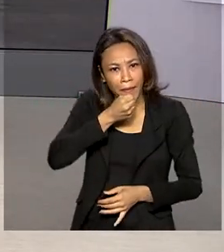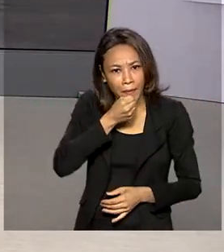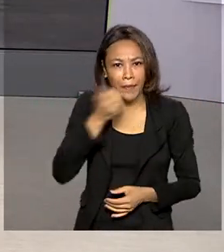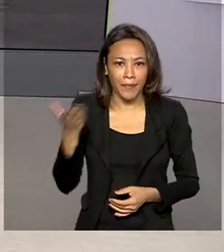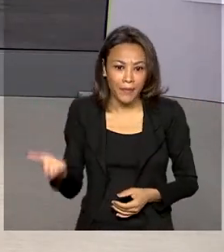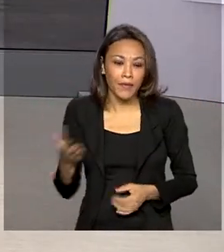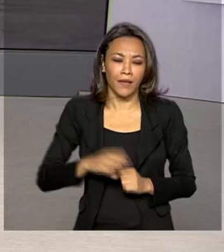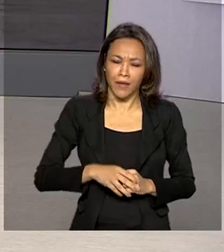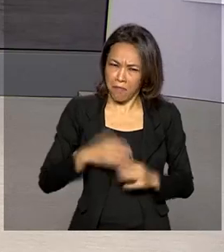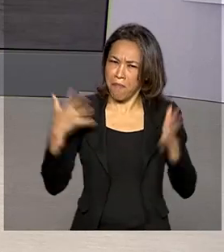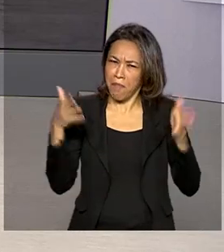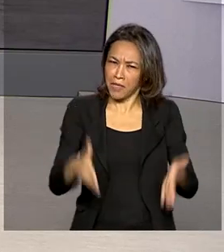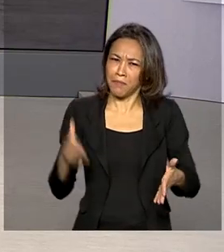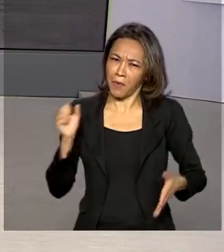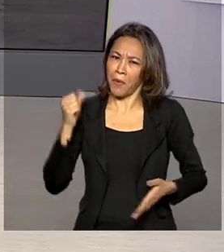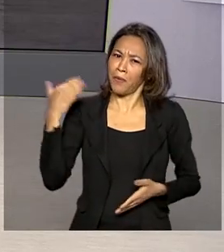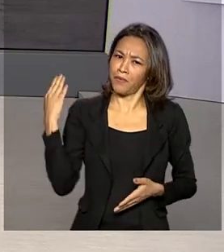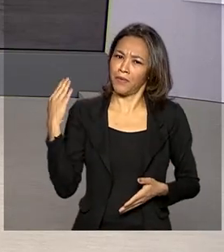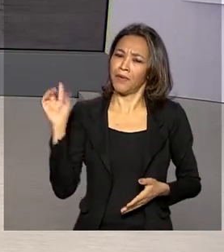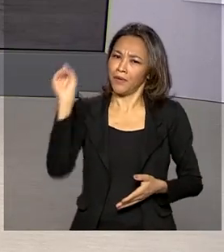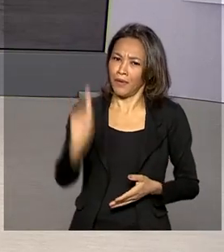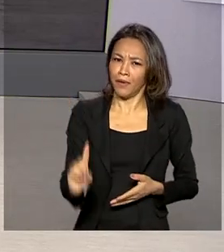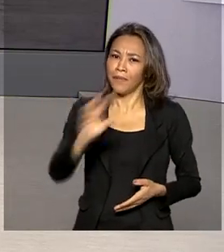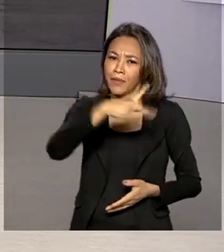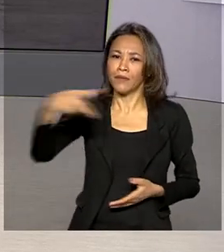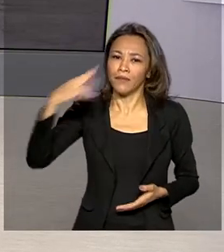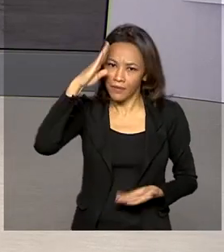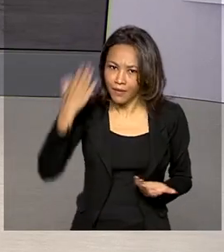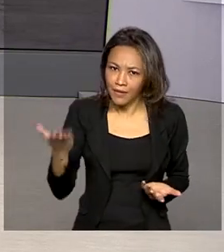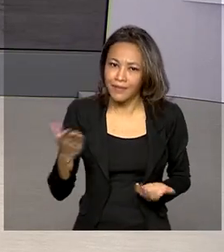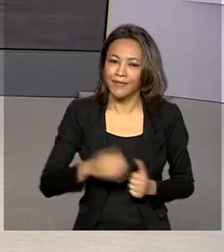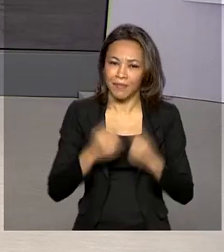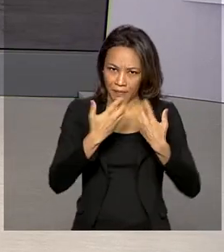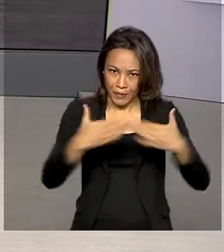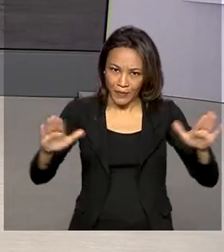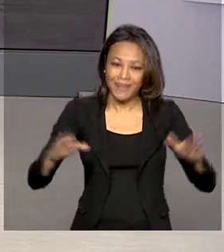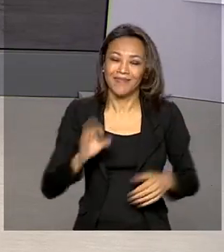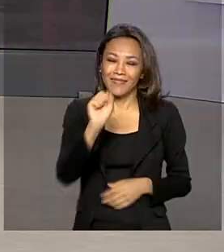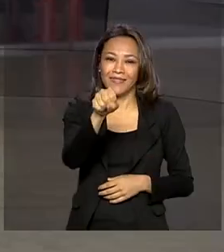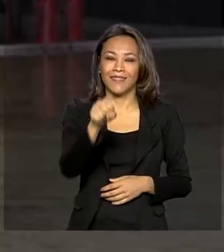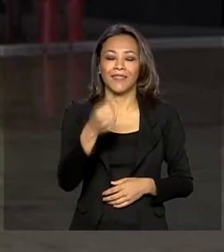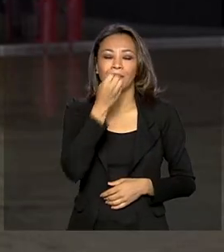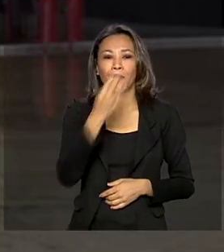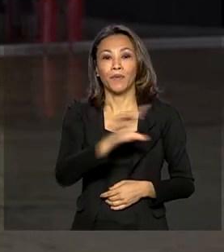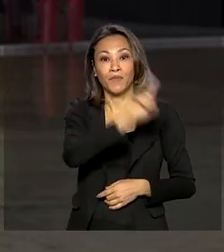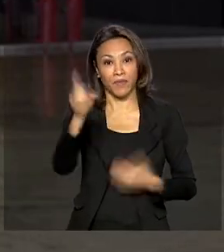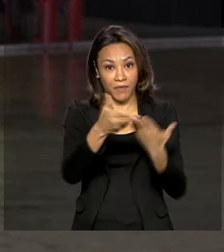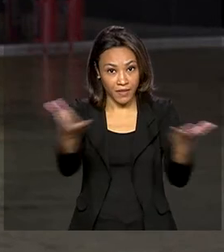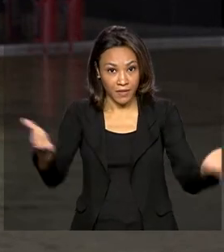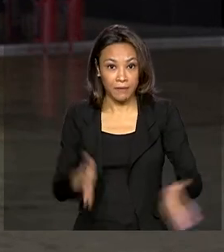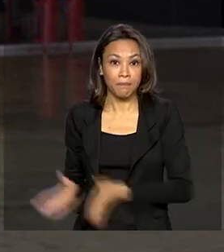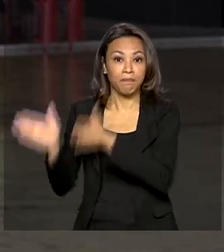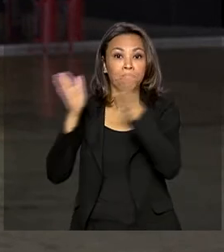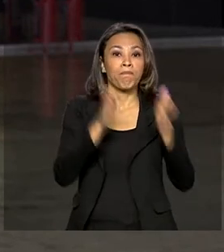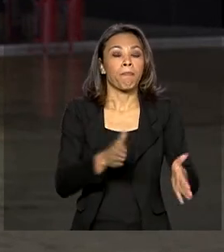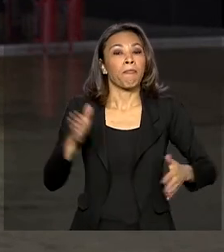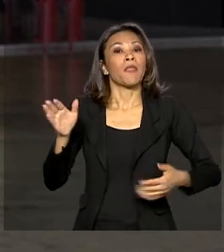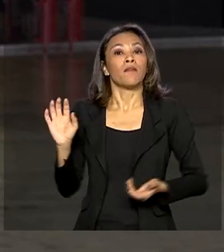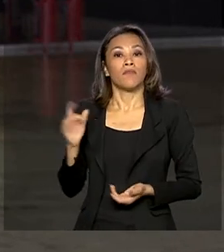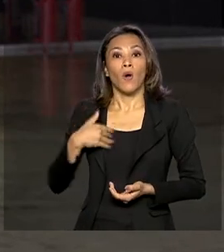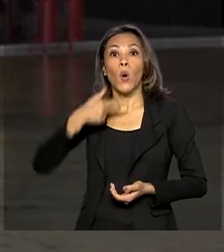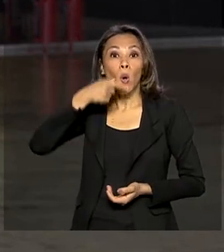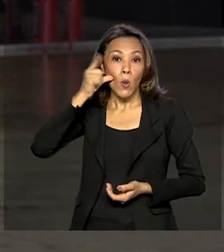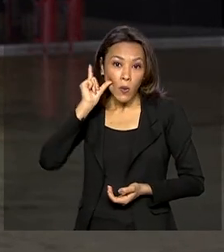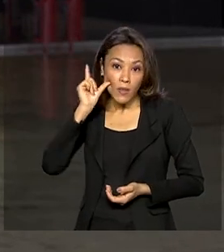bom dia. O presidente participou dessa abertura, né? Sim, Renata. Bom dia pra você, bom dia a todos que nos acompanham. O presidente Jair Bolsonaro esteve